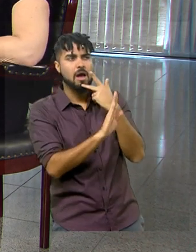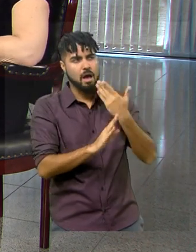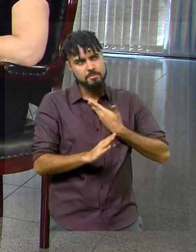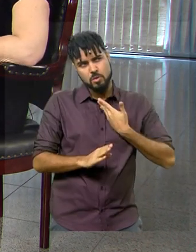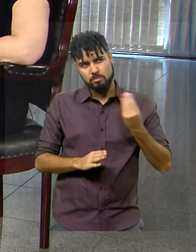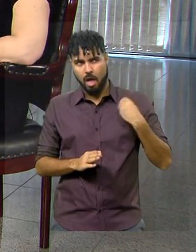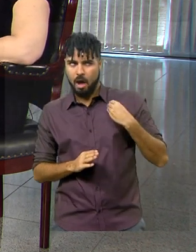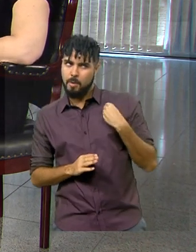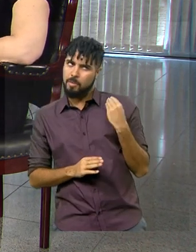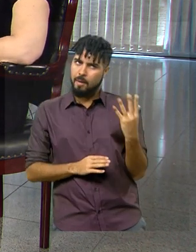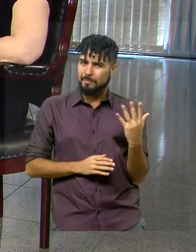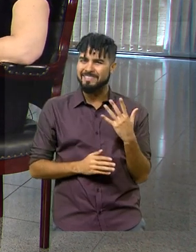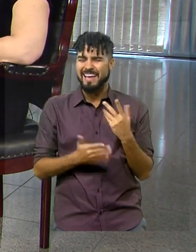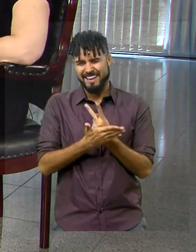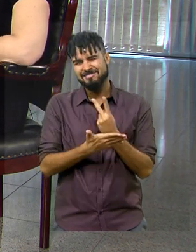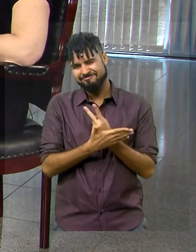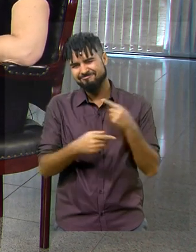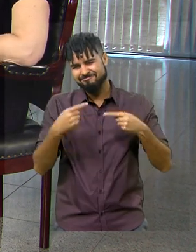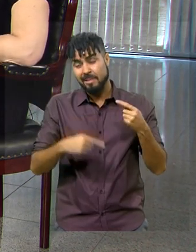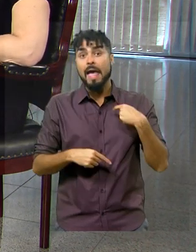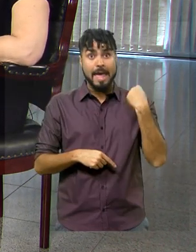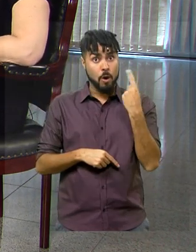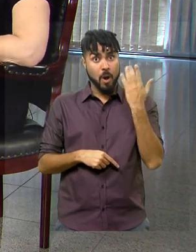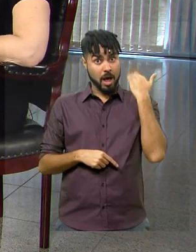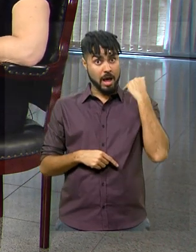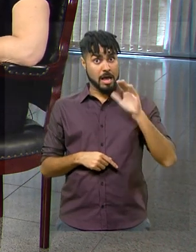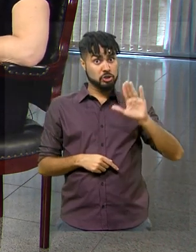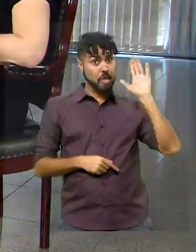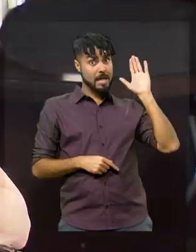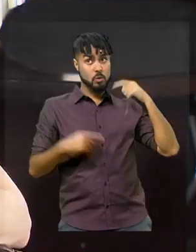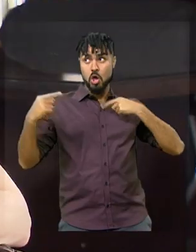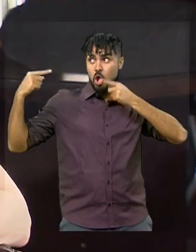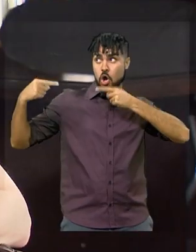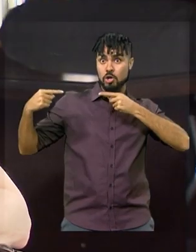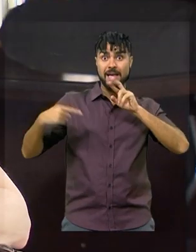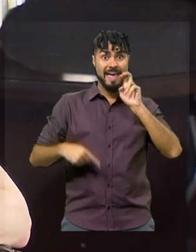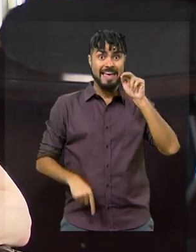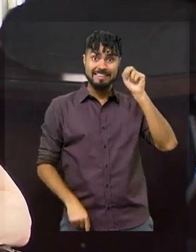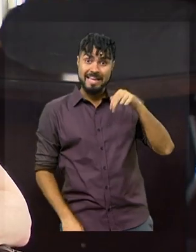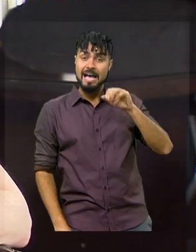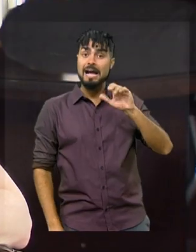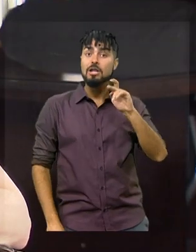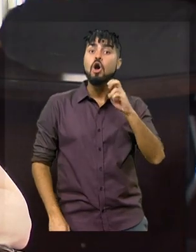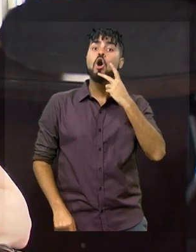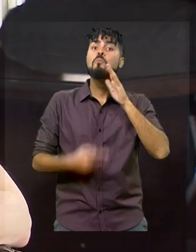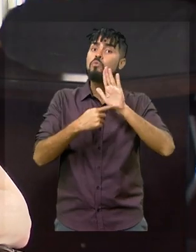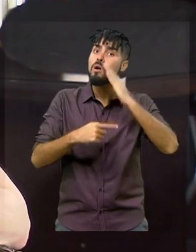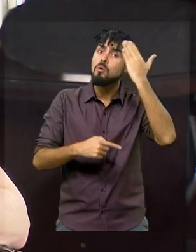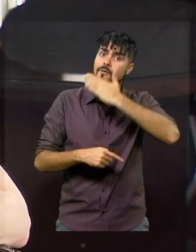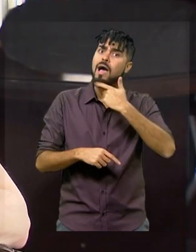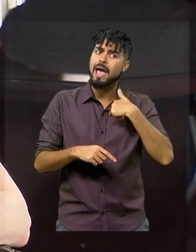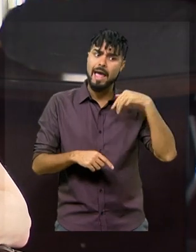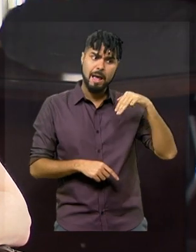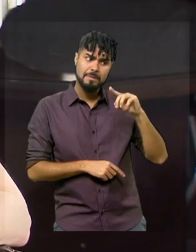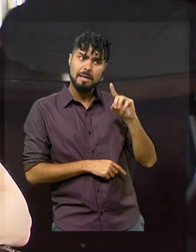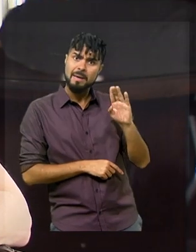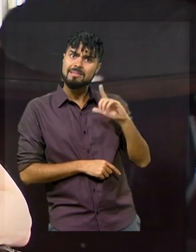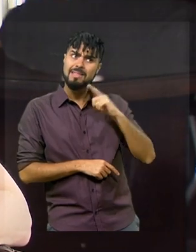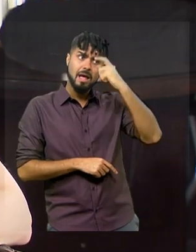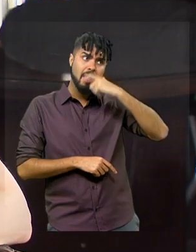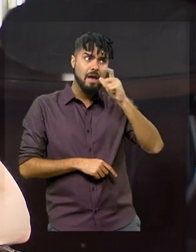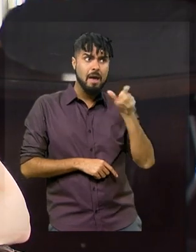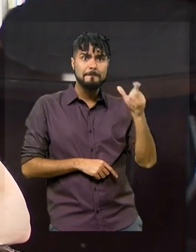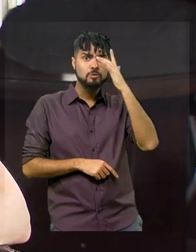eu enfrentei o ex-presidente Renan Calheiros, foi para dizer o seguinte, o MDB tem quadros novos, quer mudar, tem humildade de reconhecer que precisa fazer